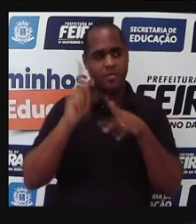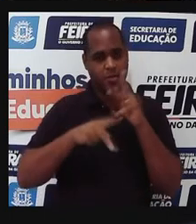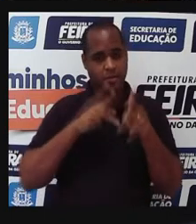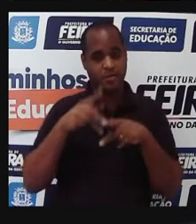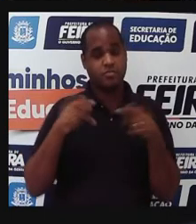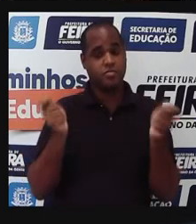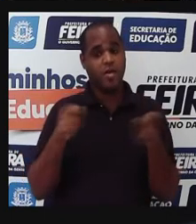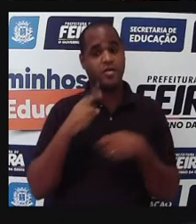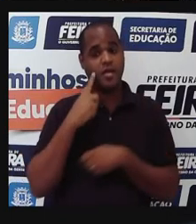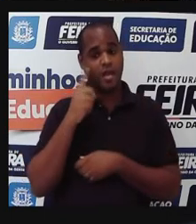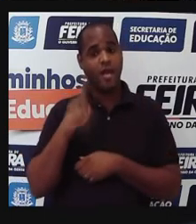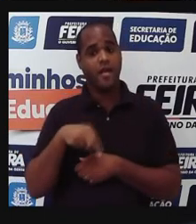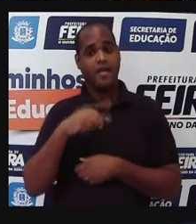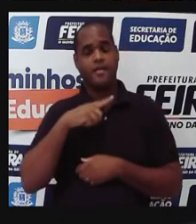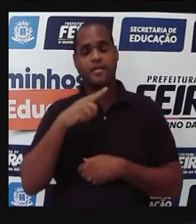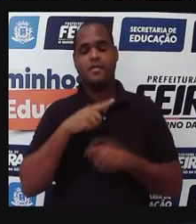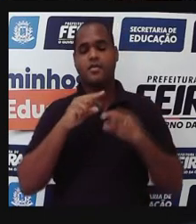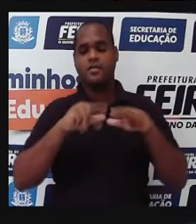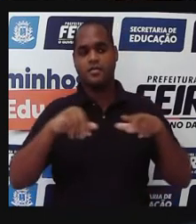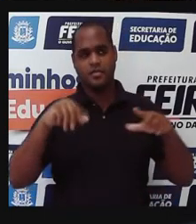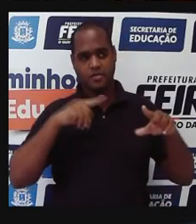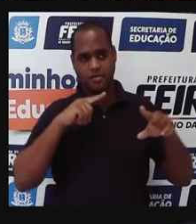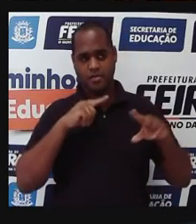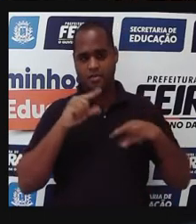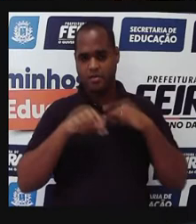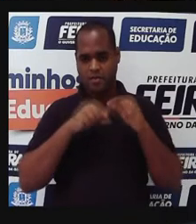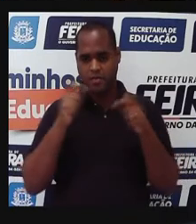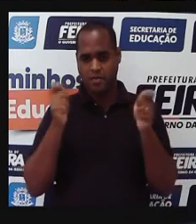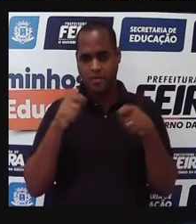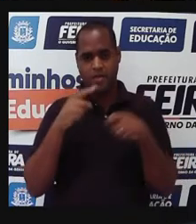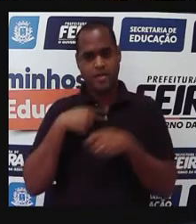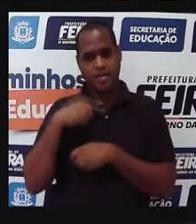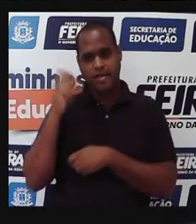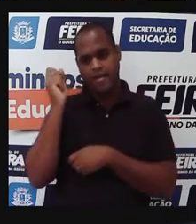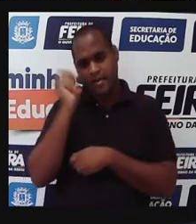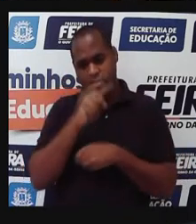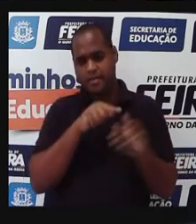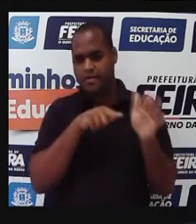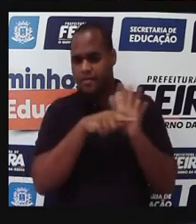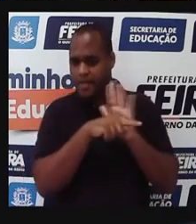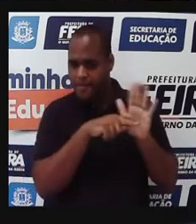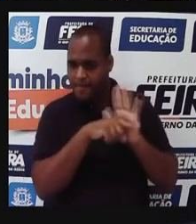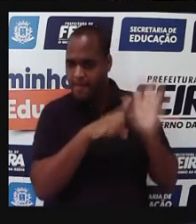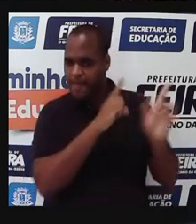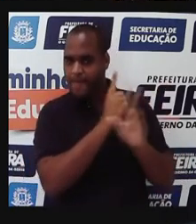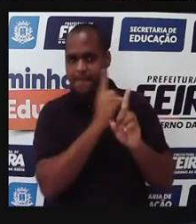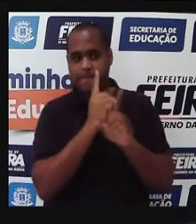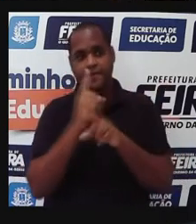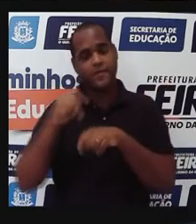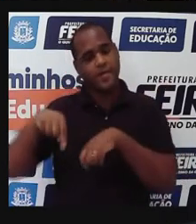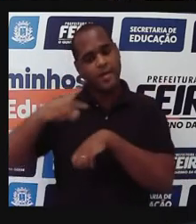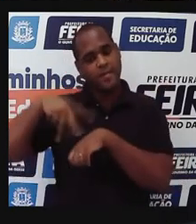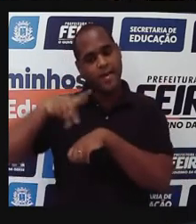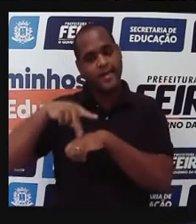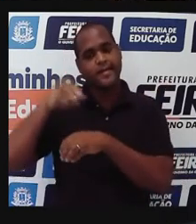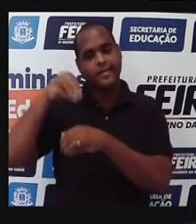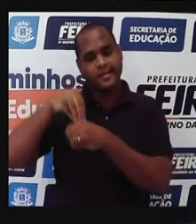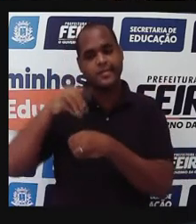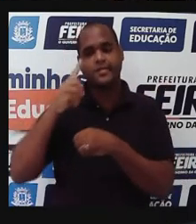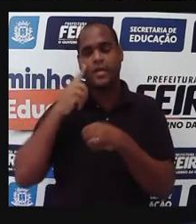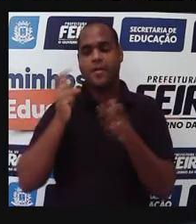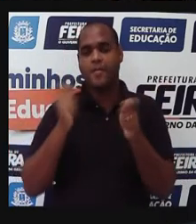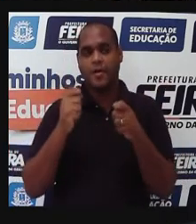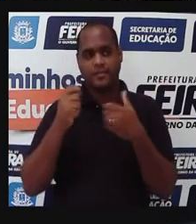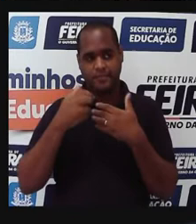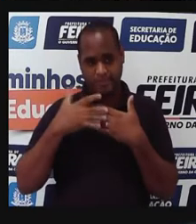por isso também, a importância de nós termos pesquisa aqui, né? No nosso país, que é que a Pró vai falar mais